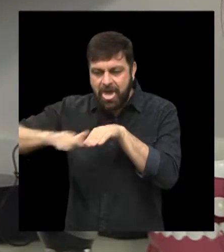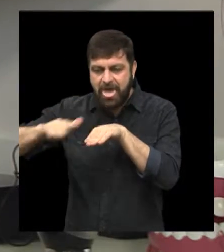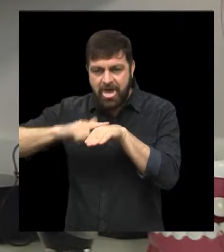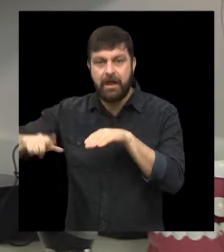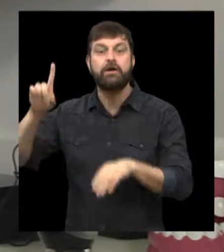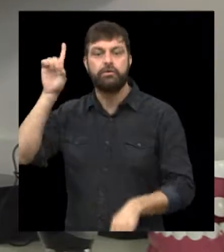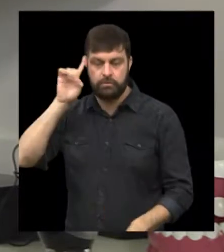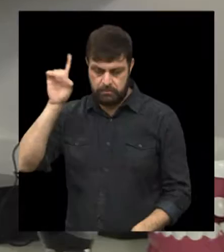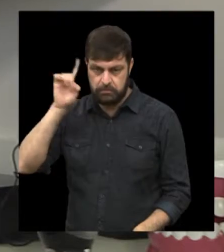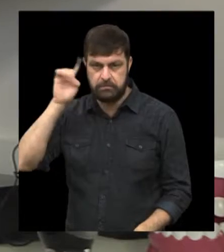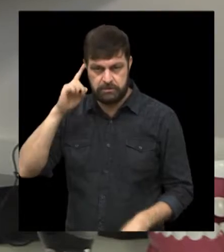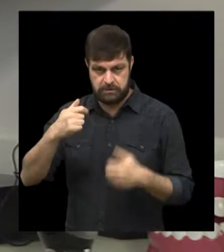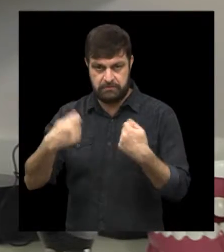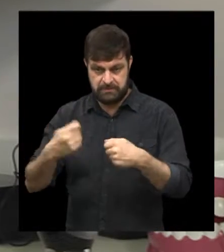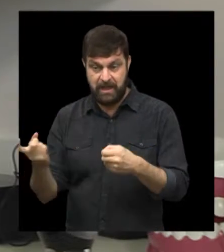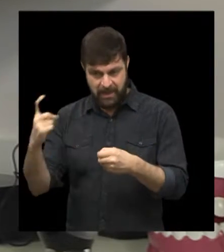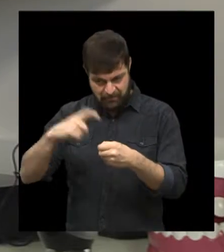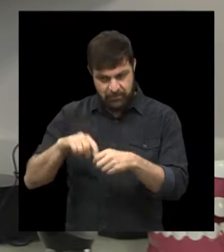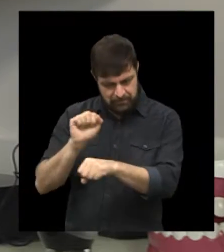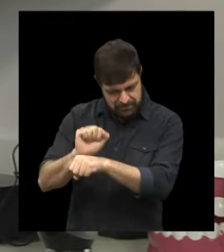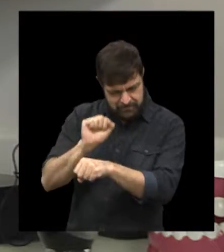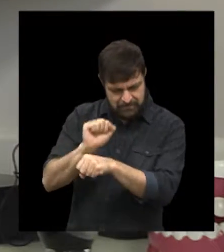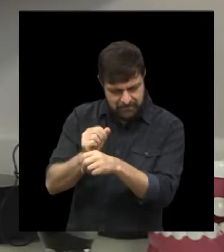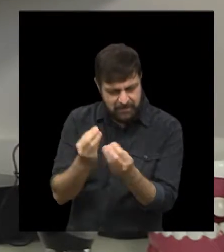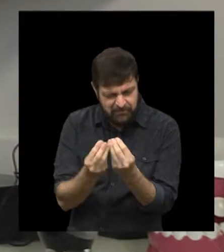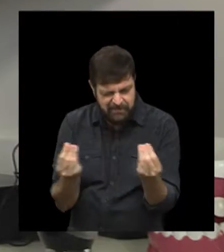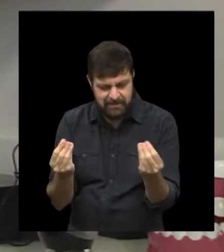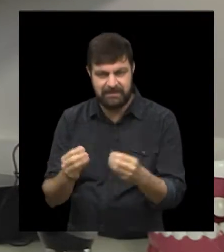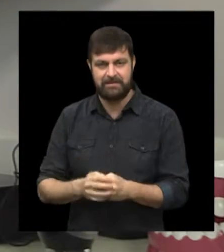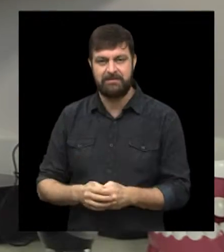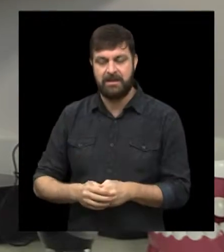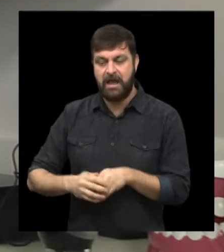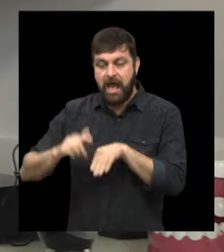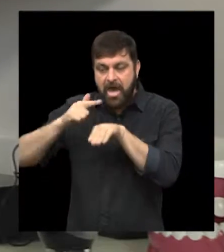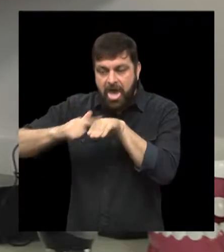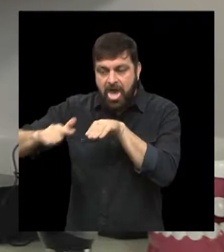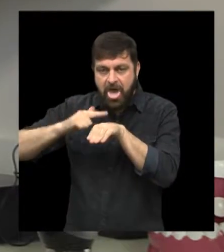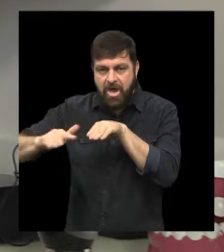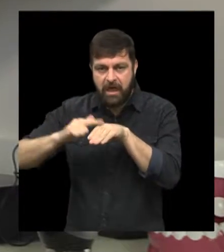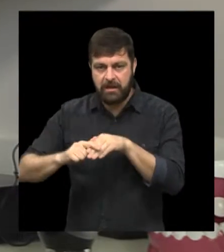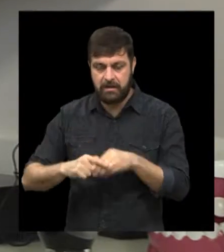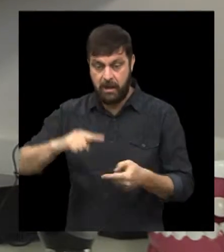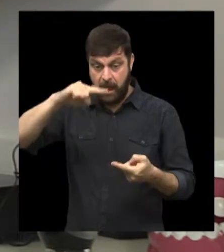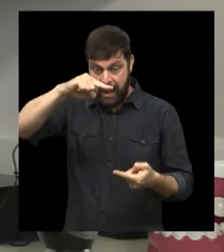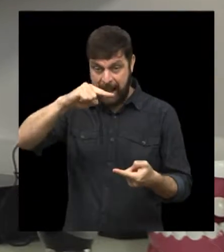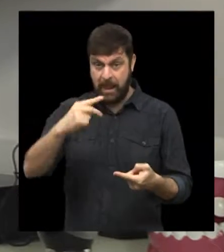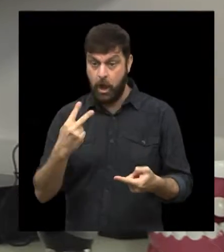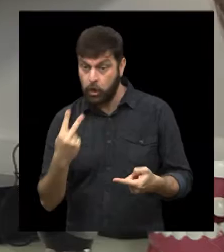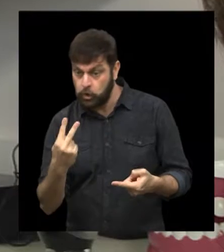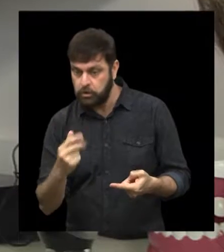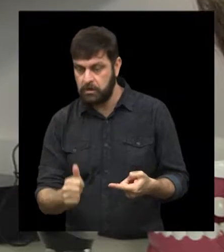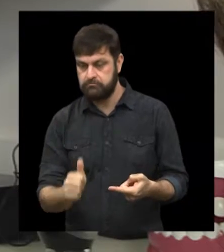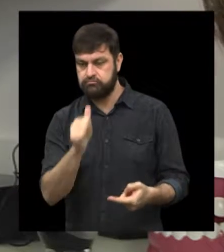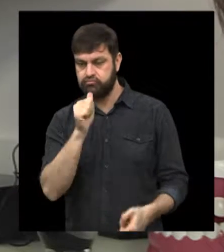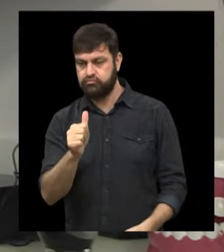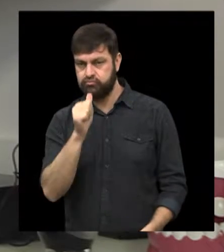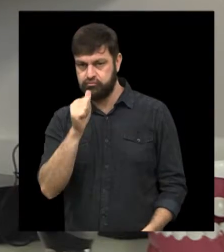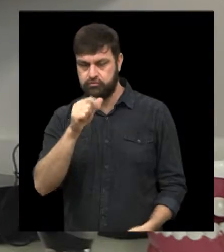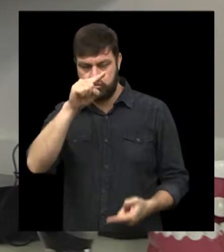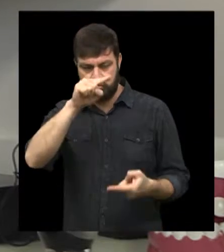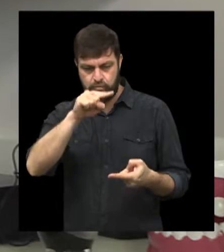tem que limpar a língua? Todo dia. Volto nesse assunto daqui um segundo. Tá bom. Limpar a língua todo dia, beber pelo menos dois litros de líquidos,